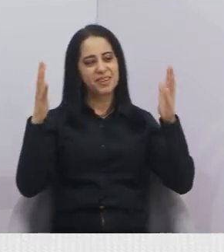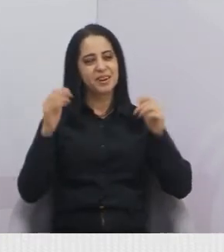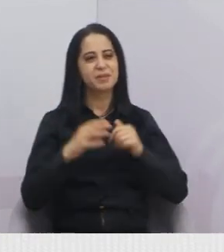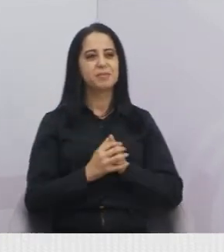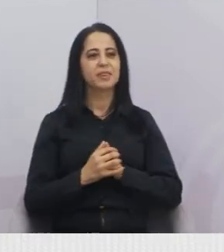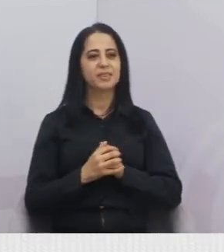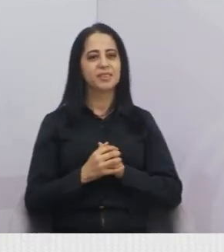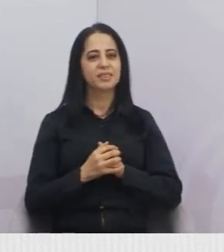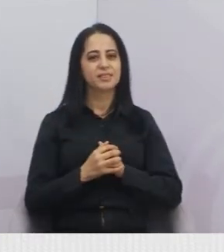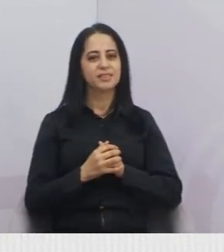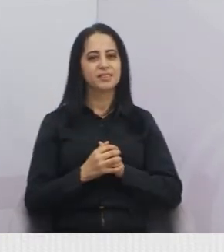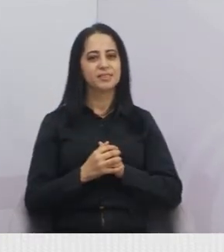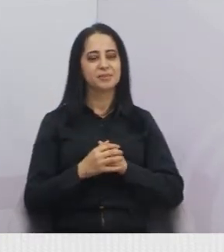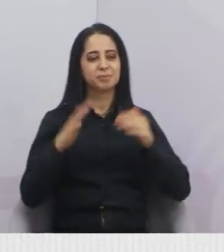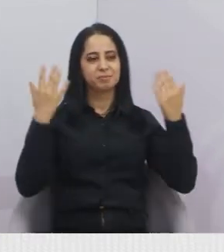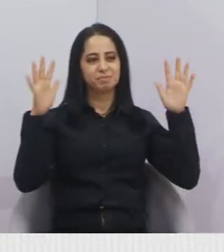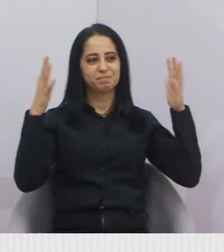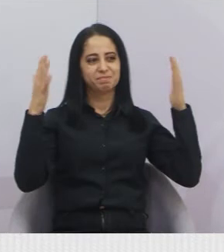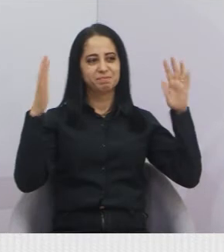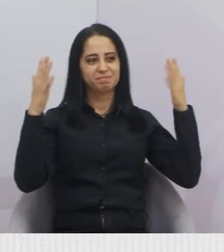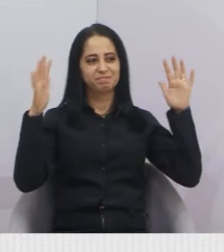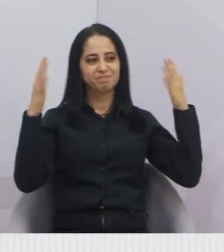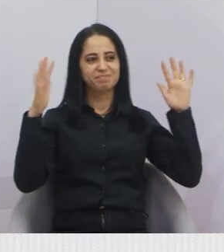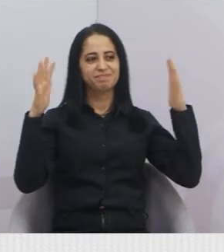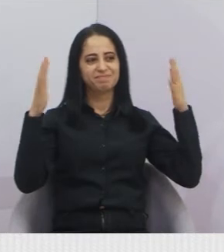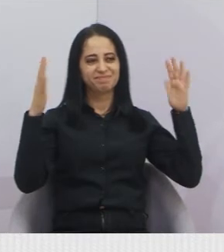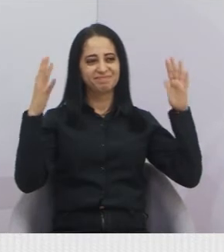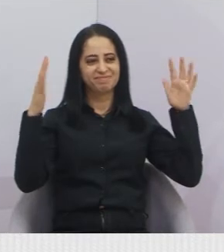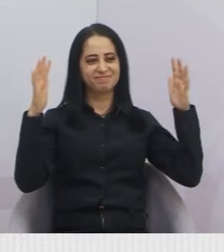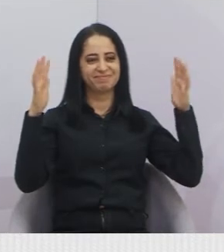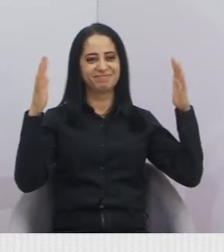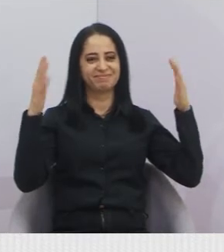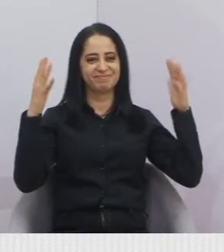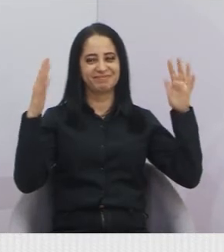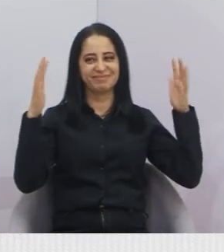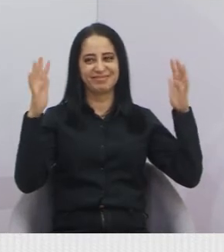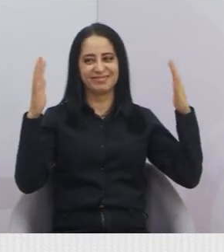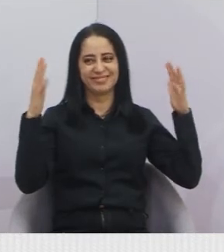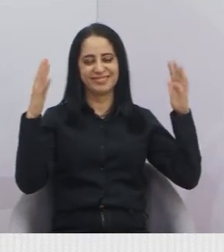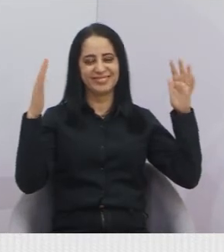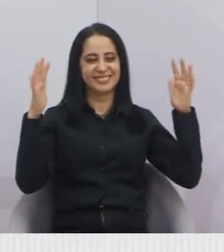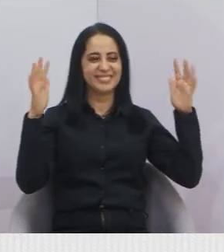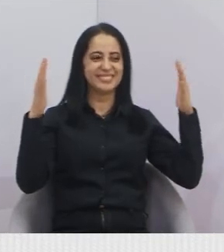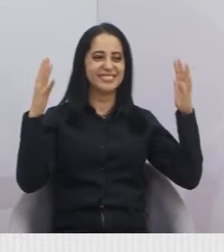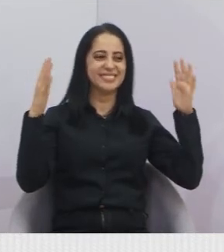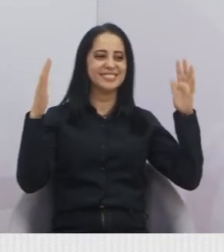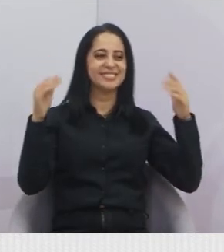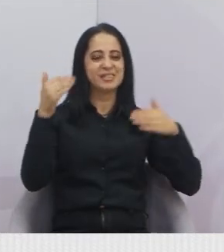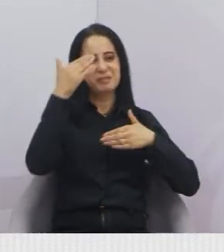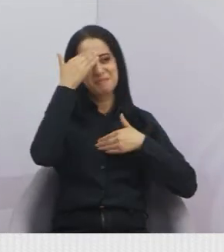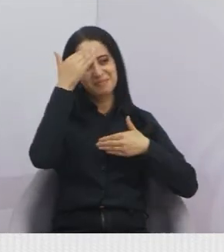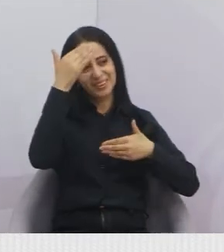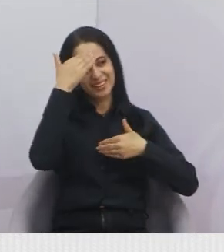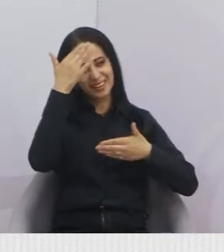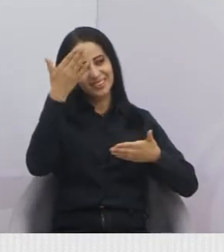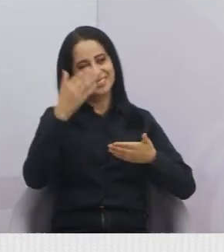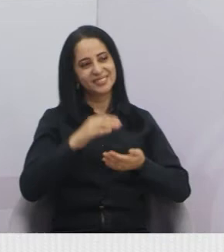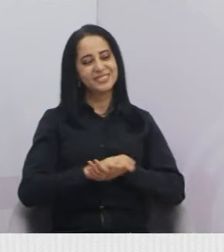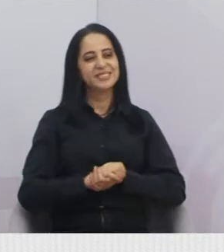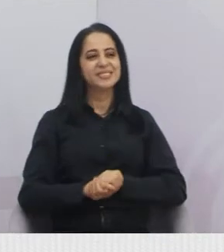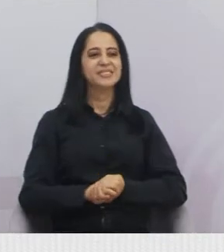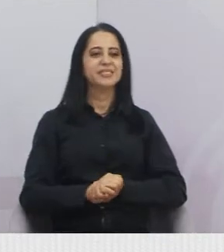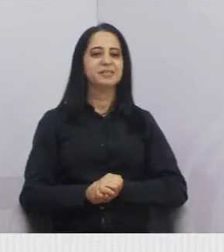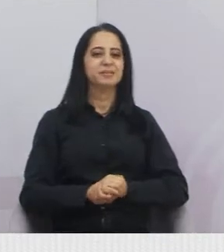parabéns, né? Não, parabéns, eu vou aprender, viu? Sim, parabéns. Parabéns para vocês. Parabéns.